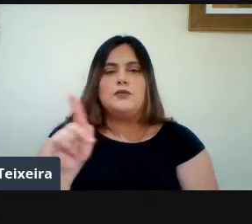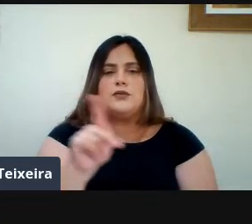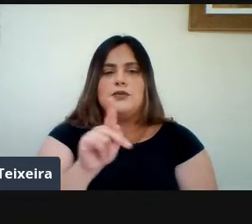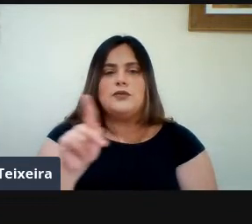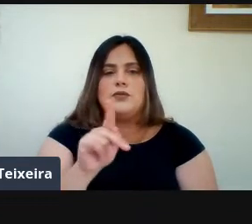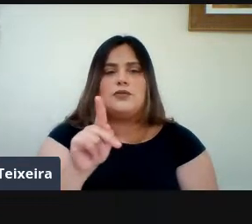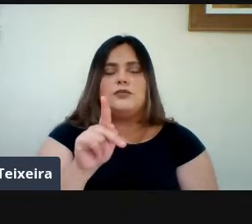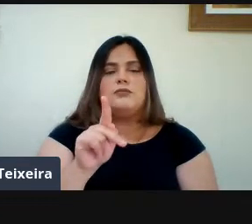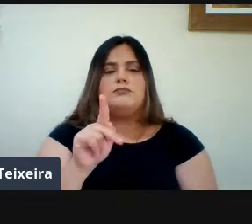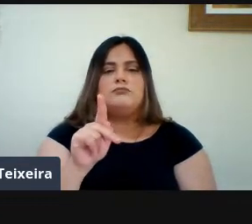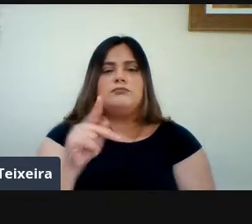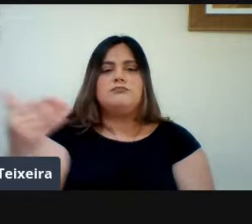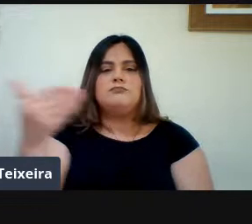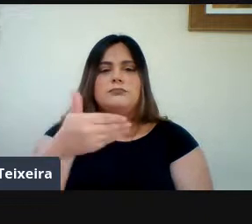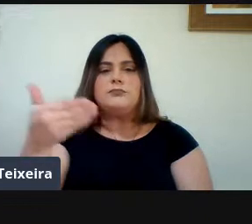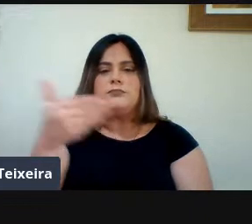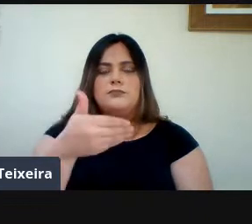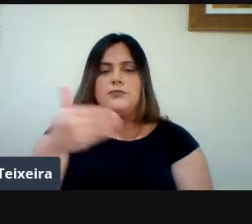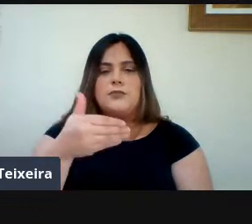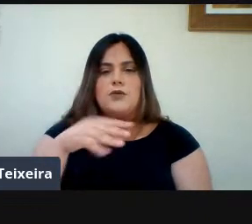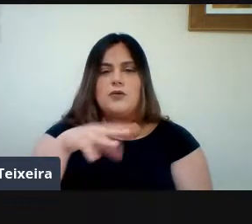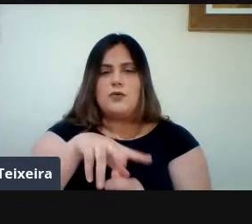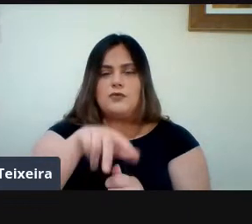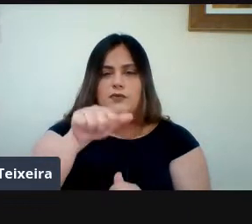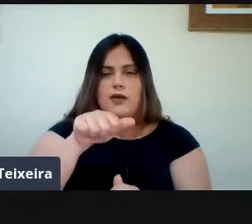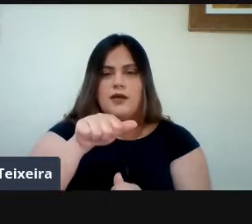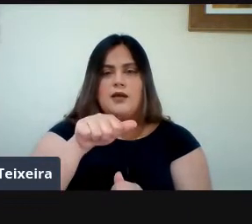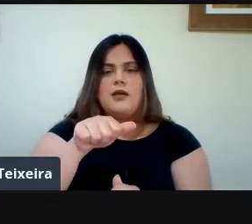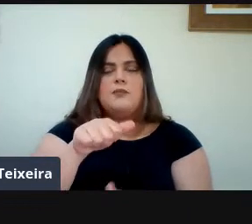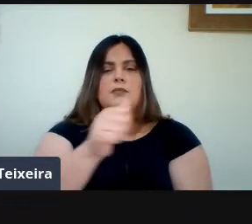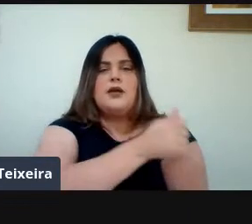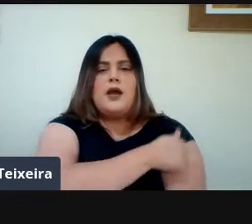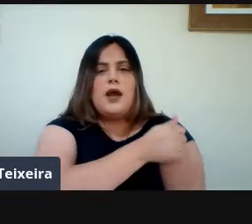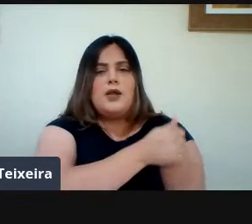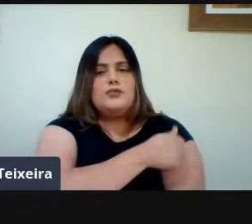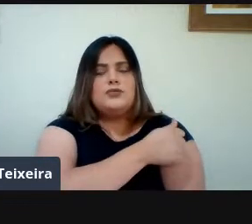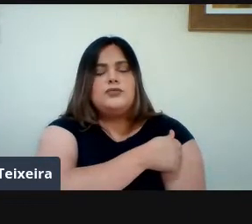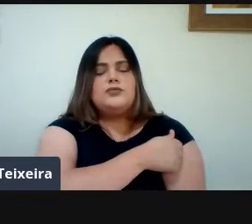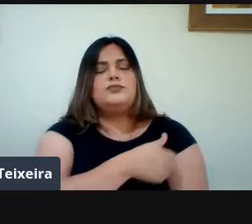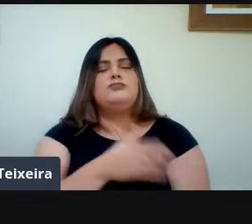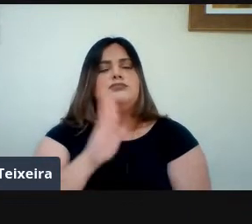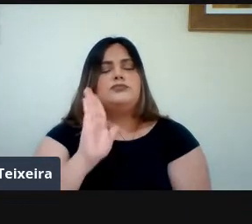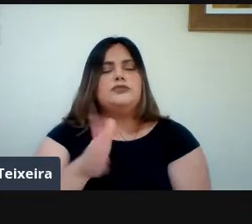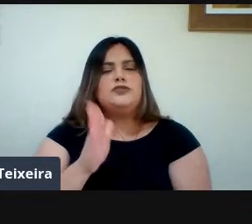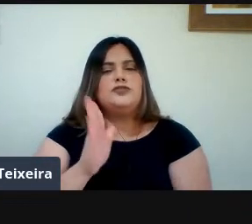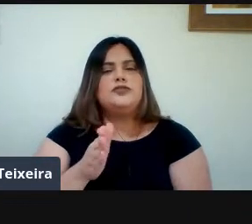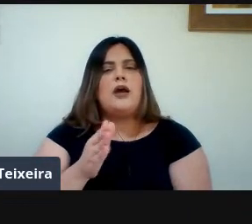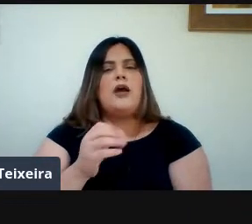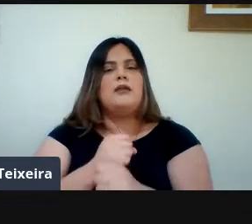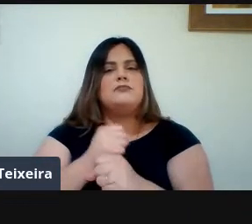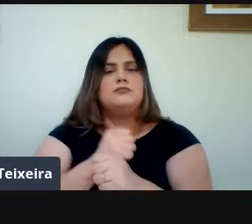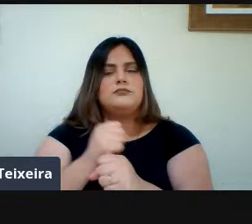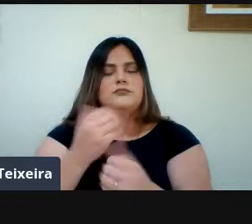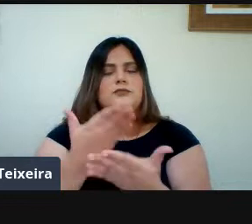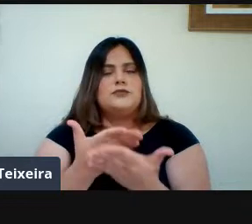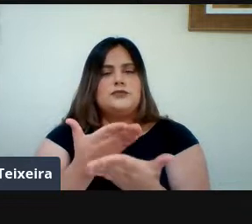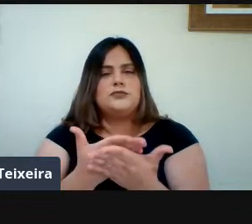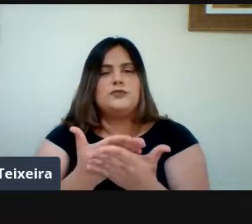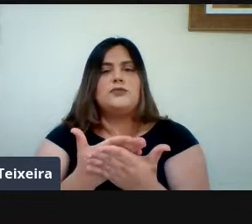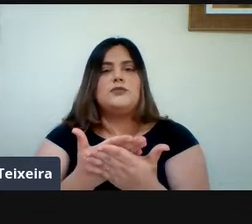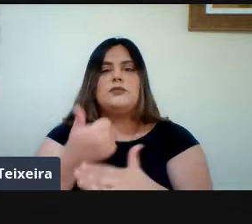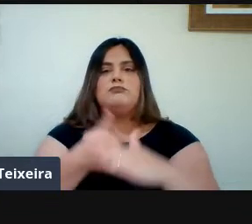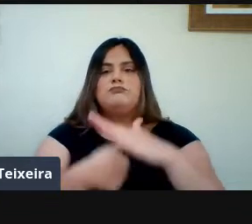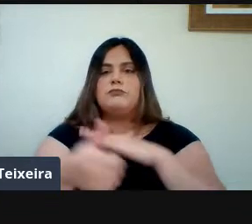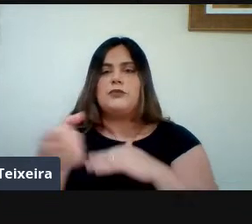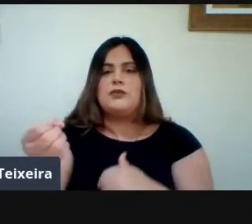Vários Dicentes Veteranos E Também Alunos Calouros E Também O Nosso Corpo